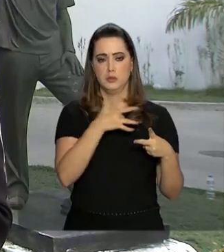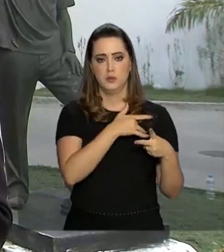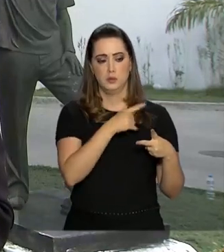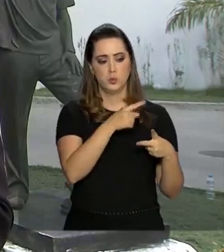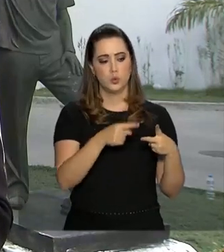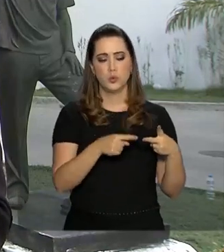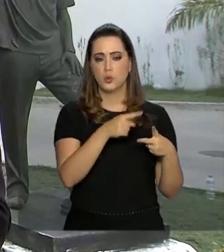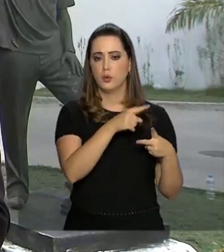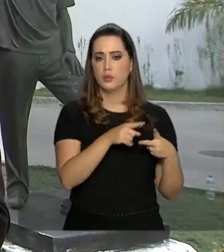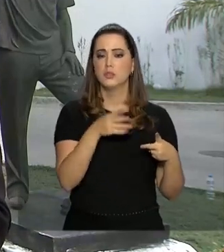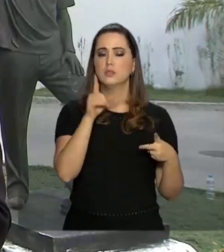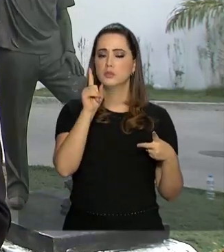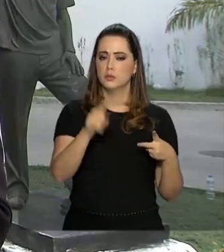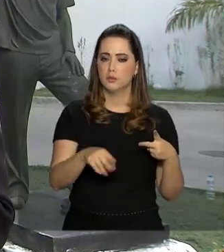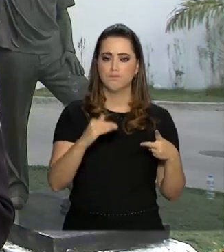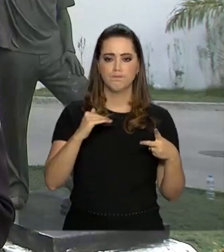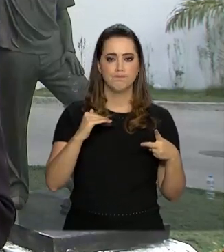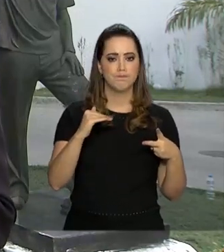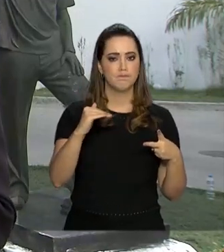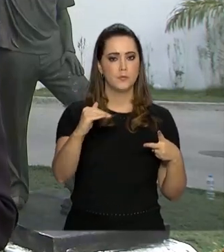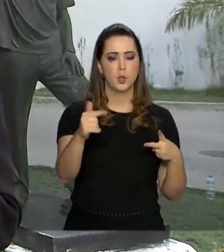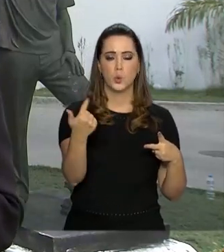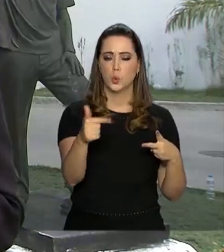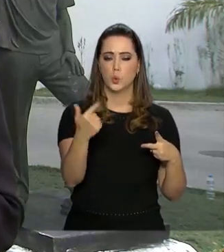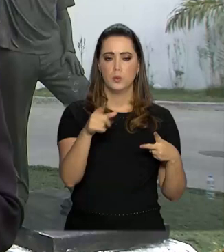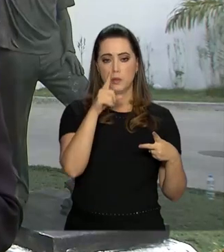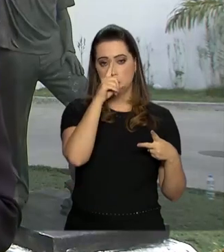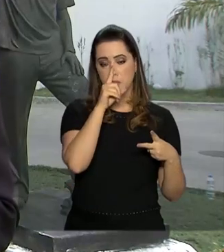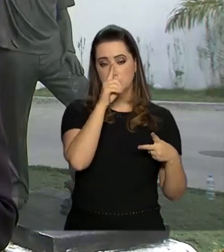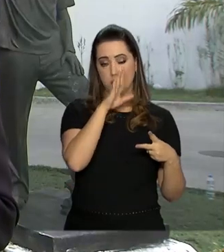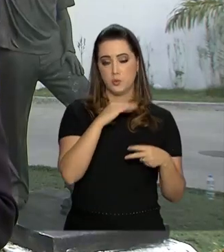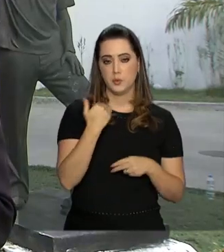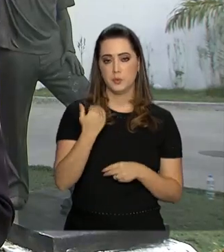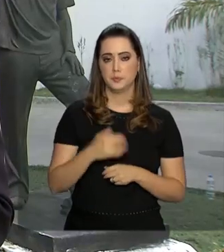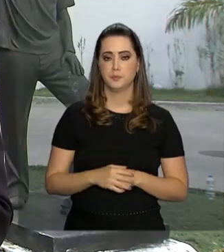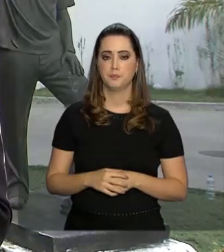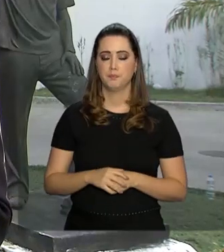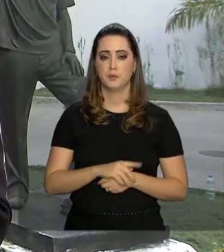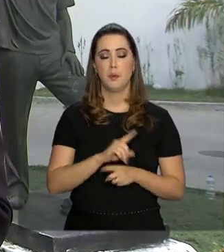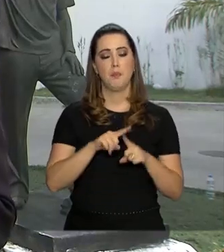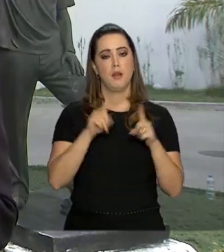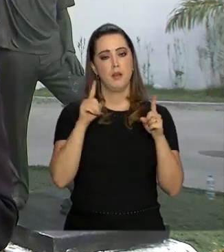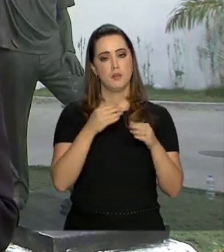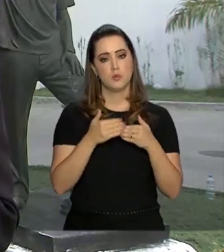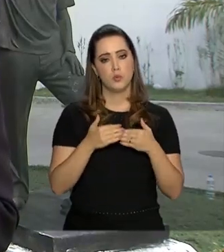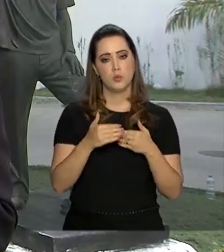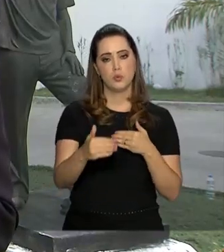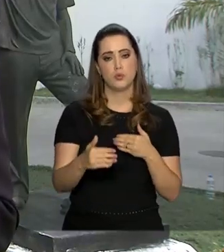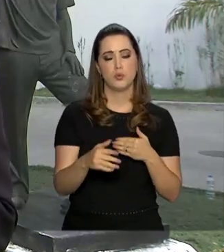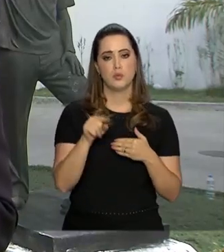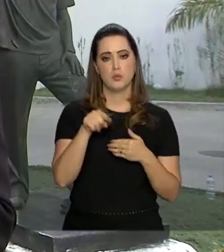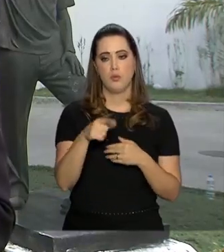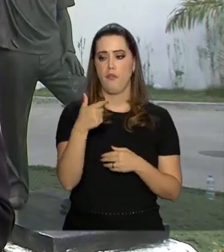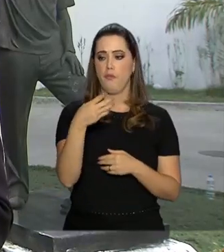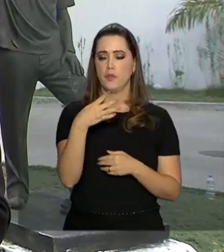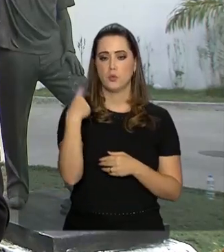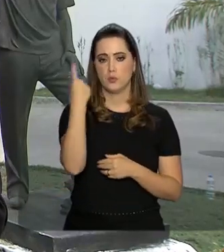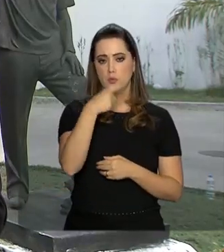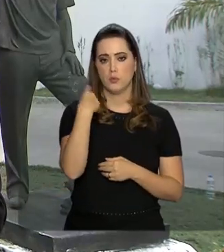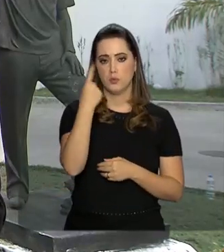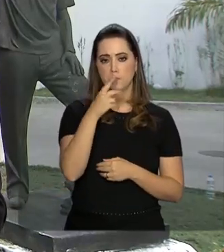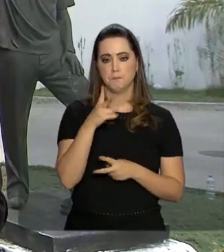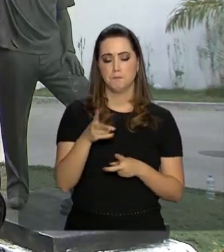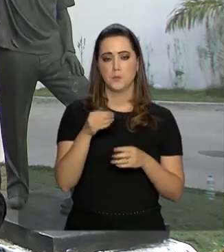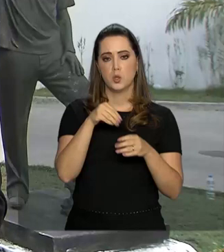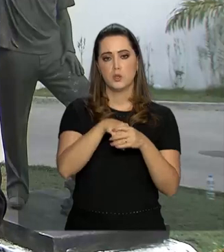dois adolescentes é considerado estável. Eles não correm o risco de morrer. Mas, por precaução, os dois vão passar 24 horas em